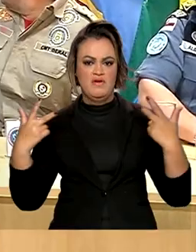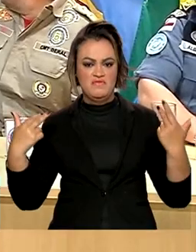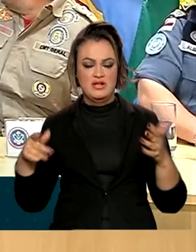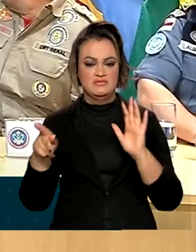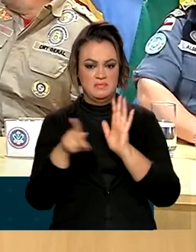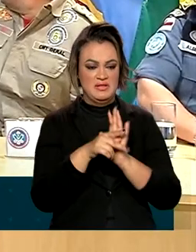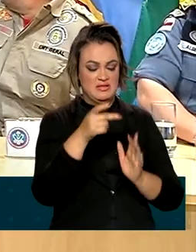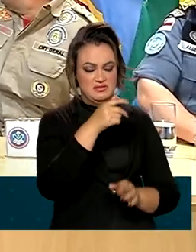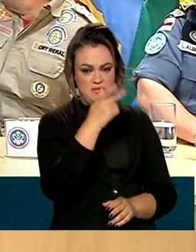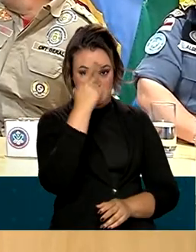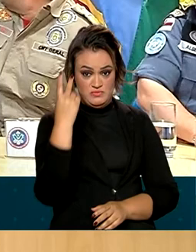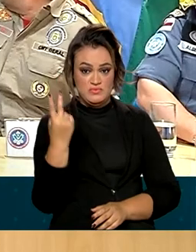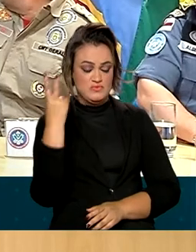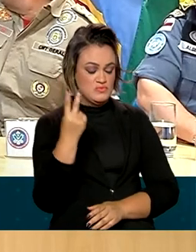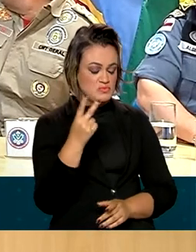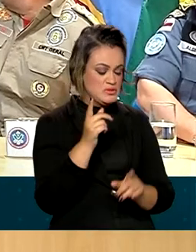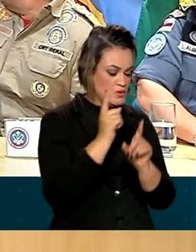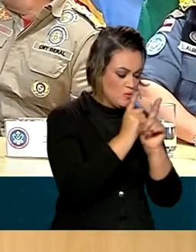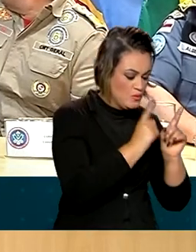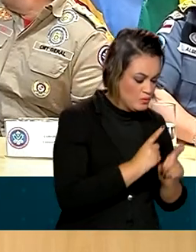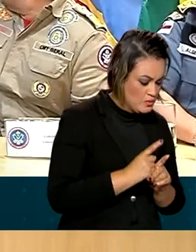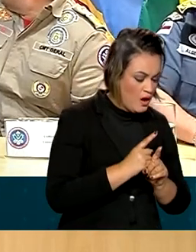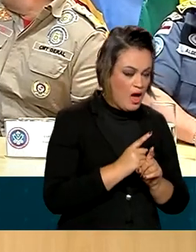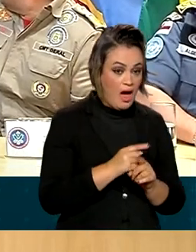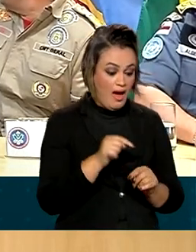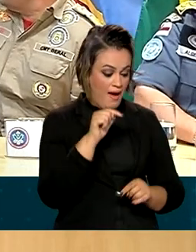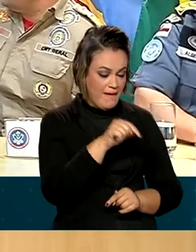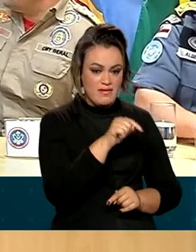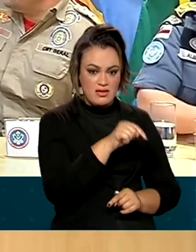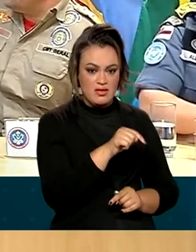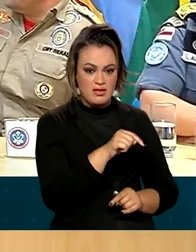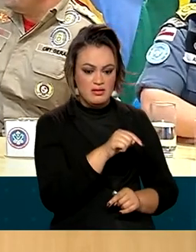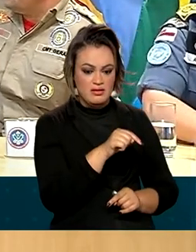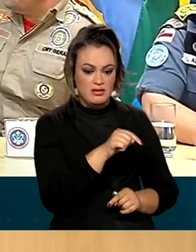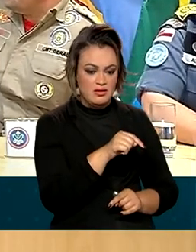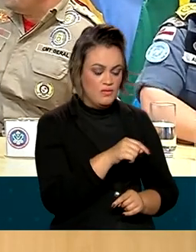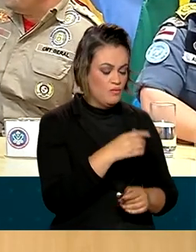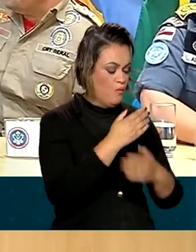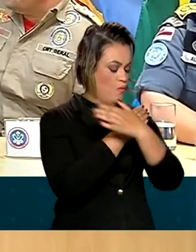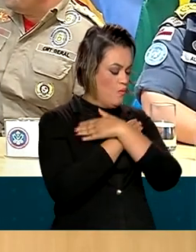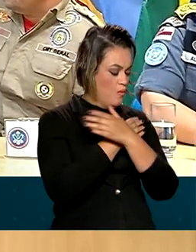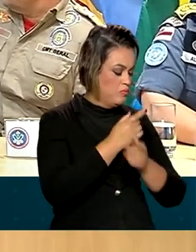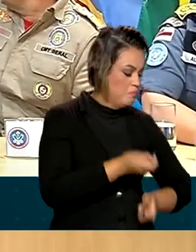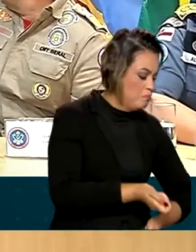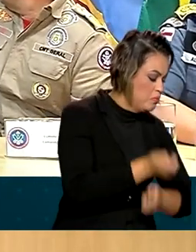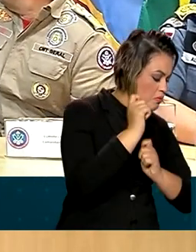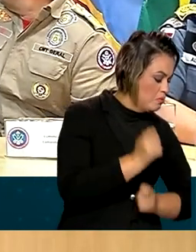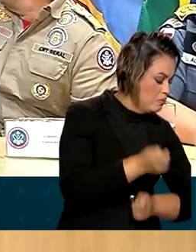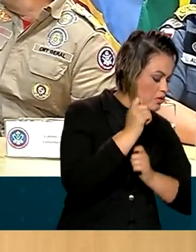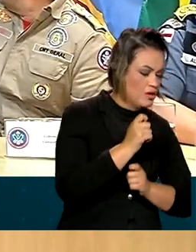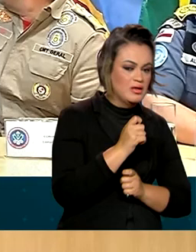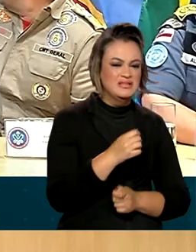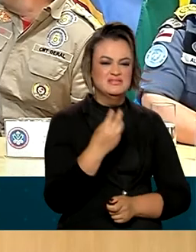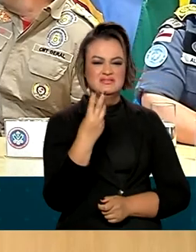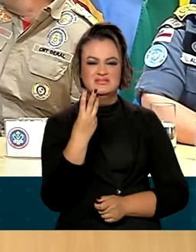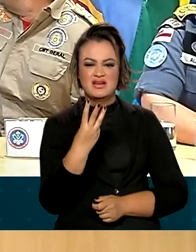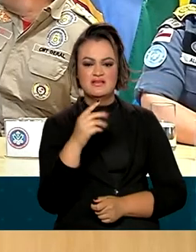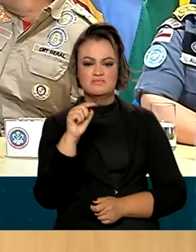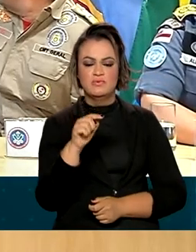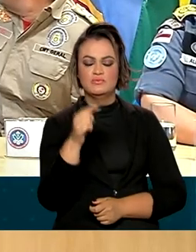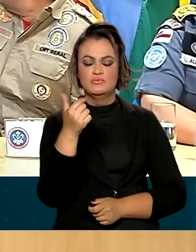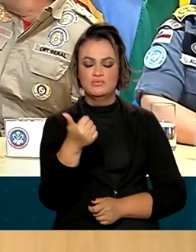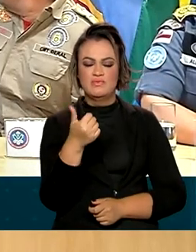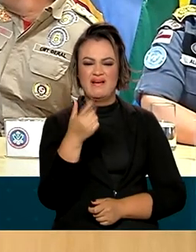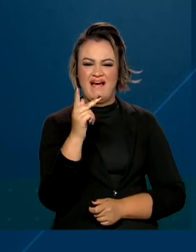localização aqui do local, então onde nós encontramos hoje os corpos enterrados, estão aqui a 3,1 quilômetros